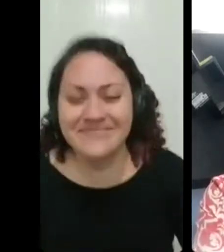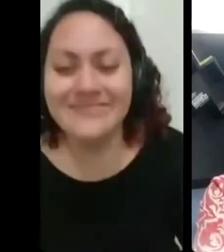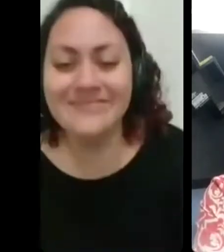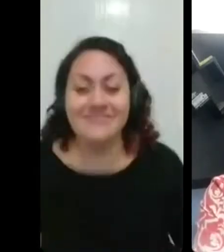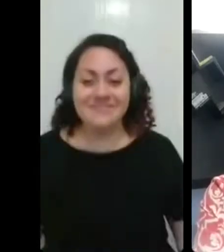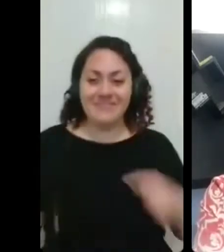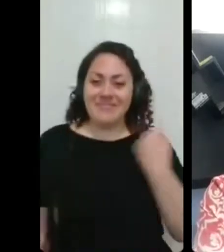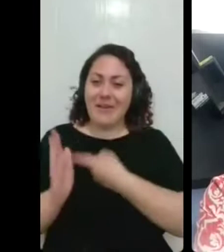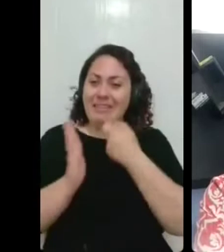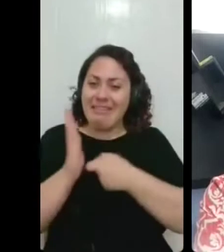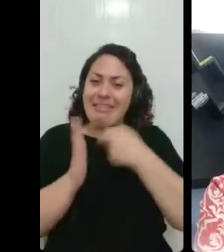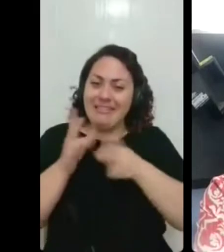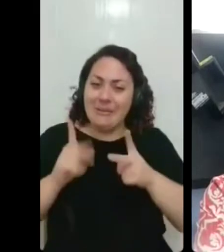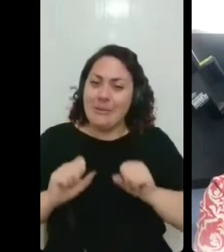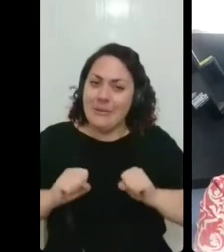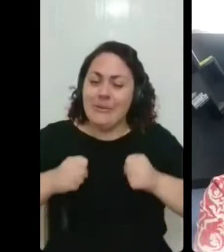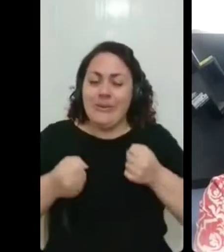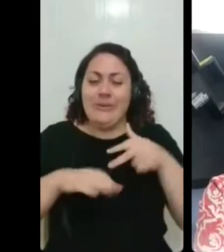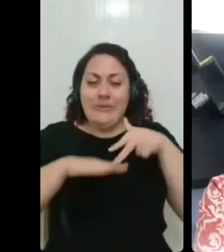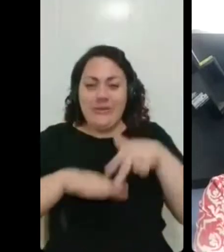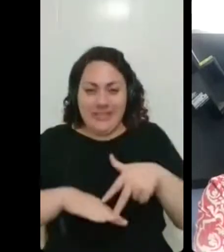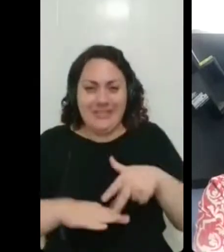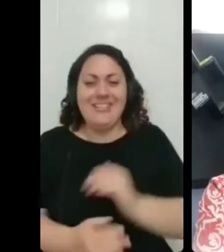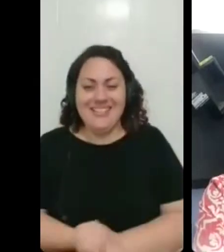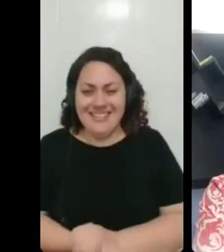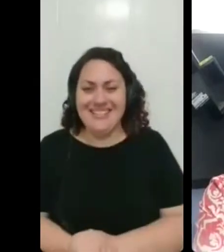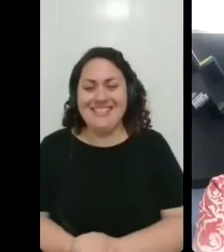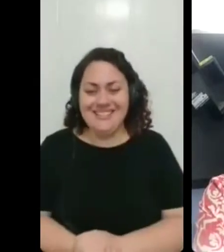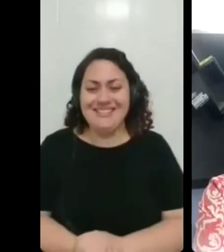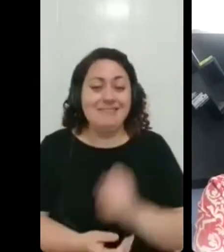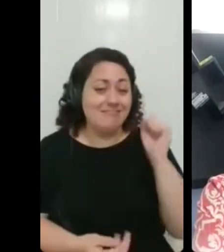persistência é uma palavra que estamos... Pura determinação.